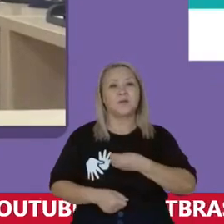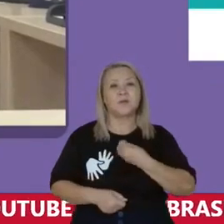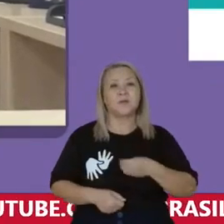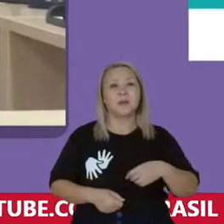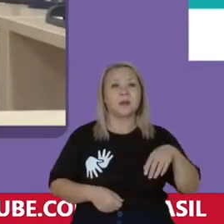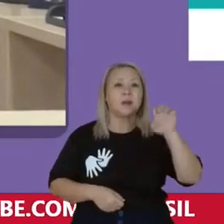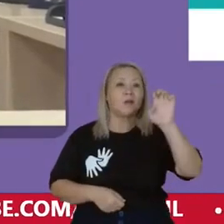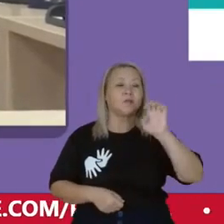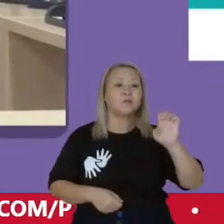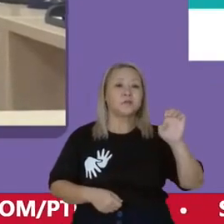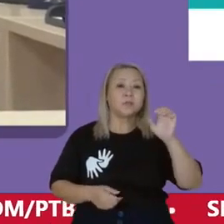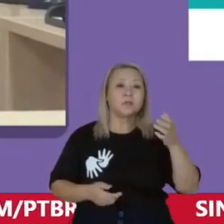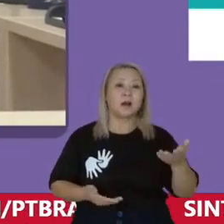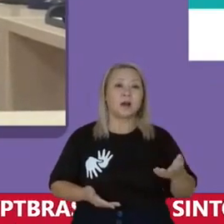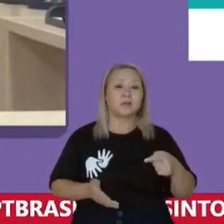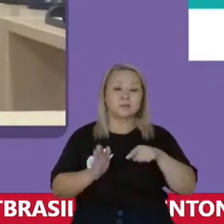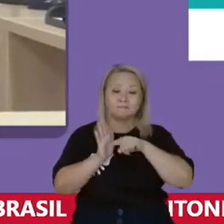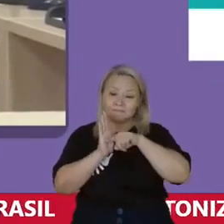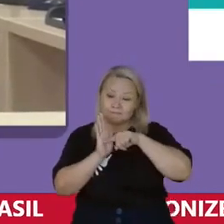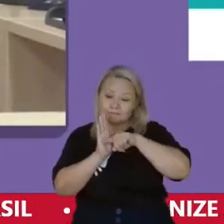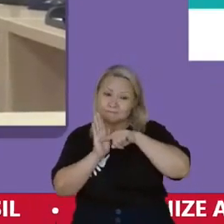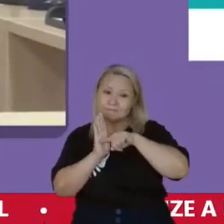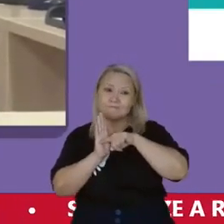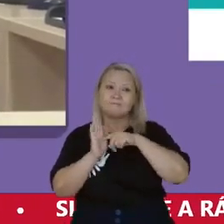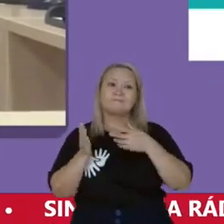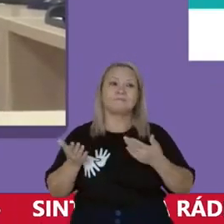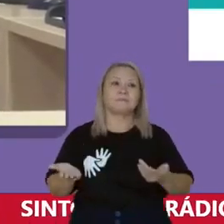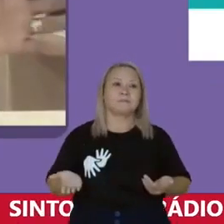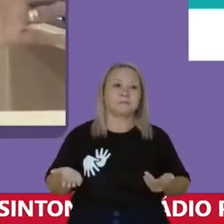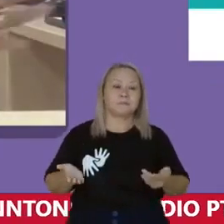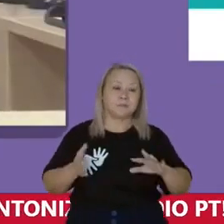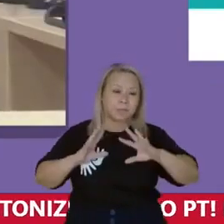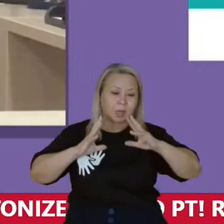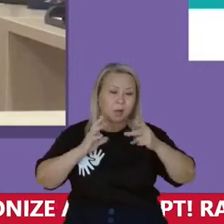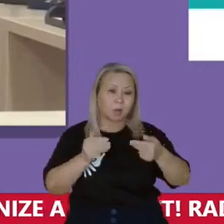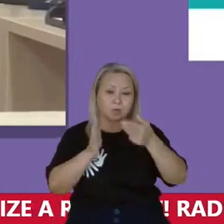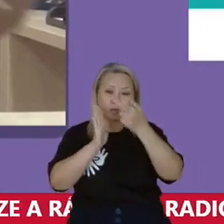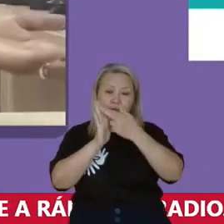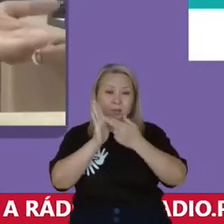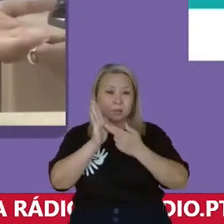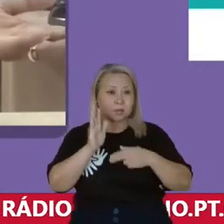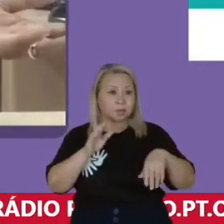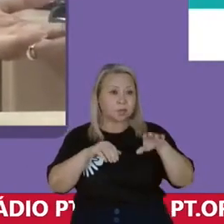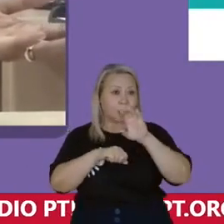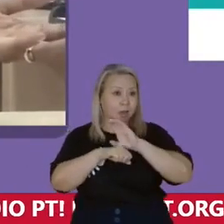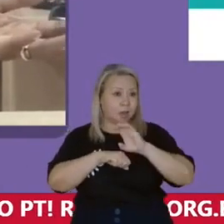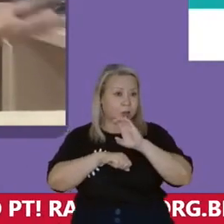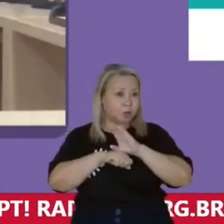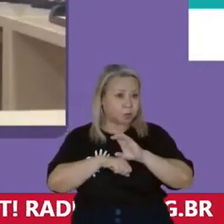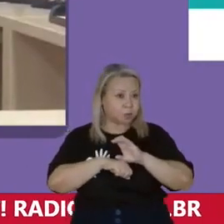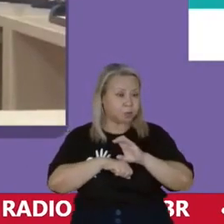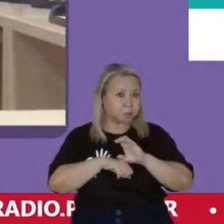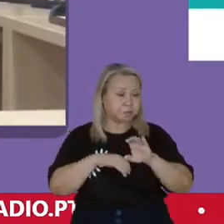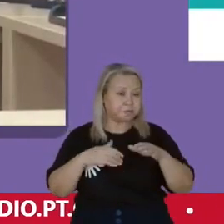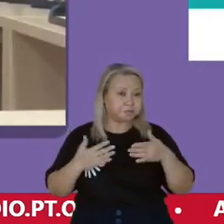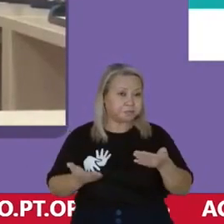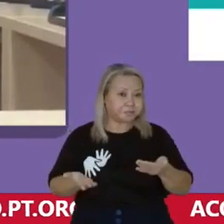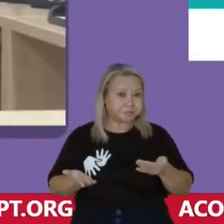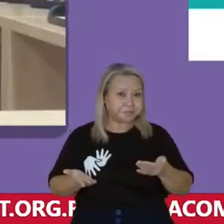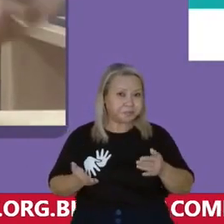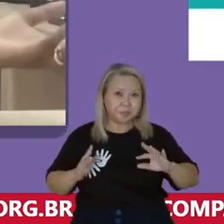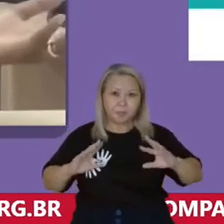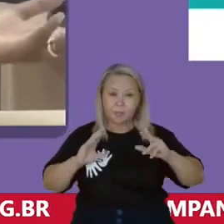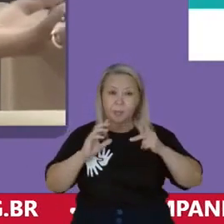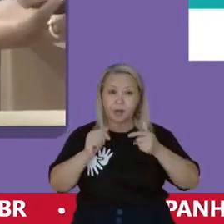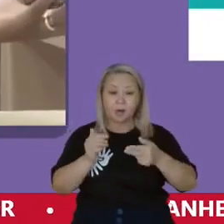estado de exceção Onde todas as regras constitucionais Todos